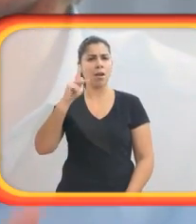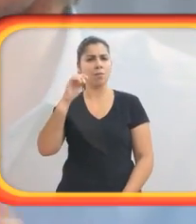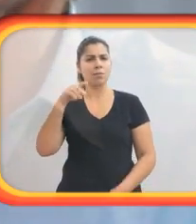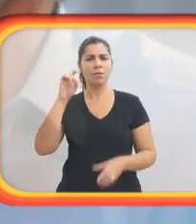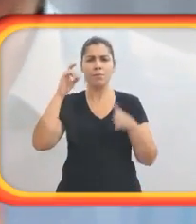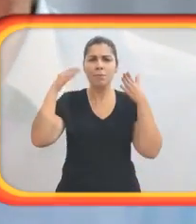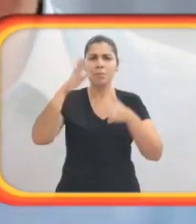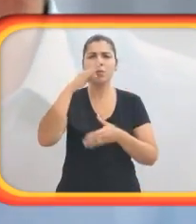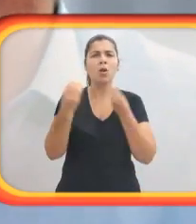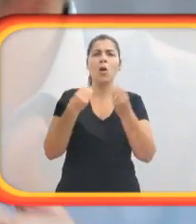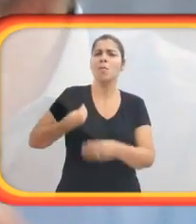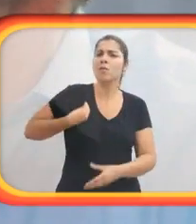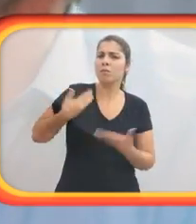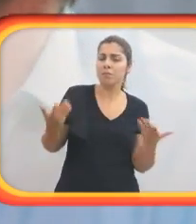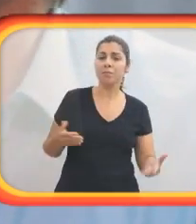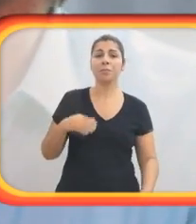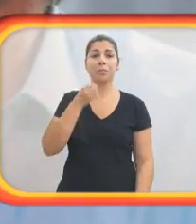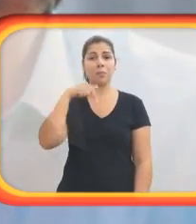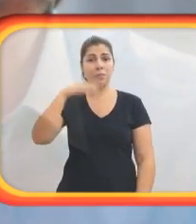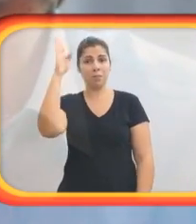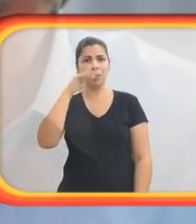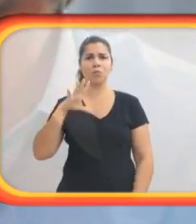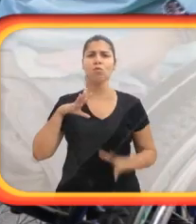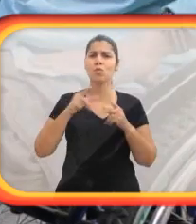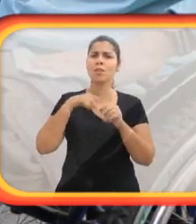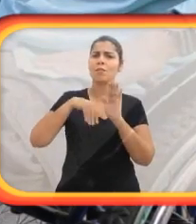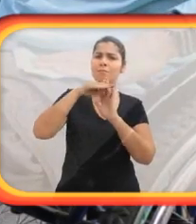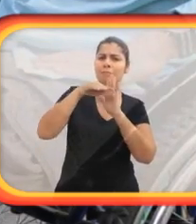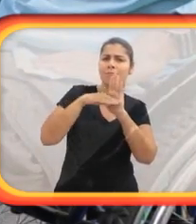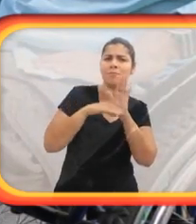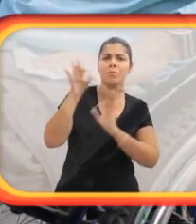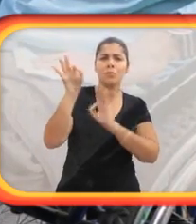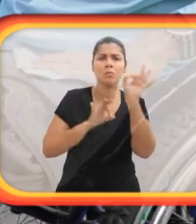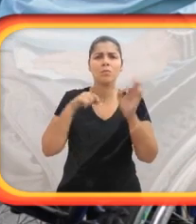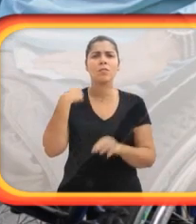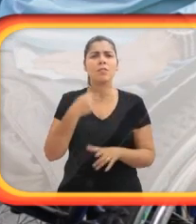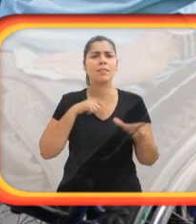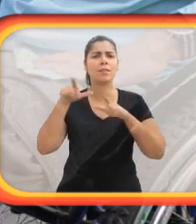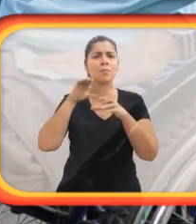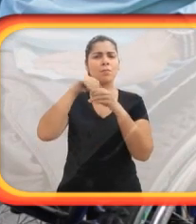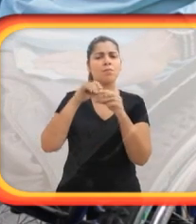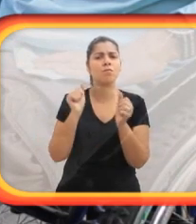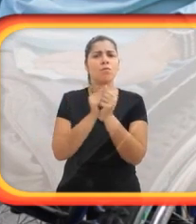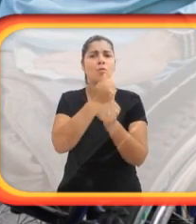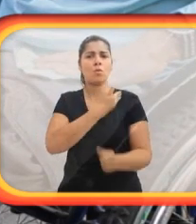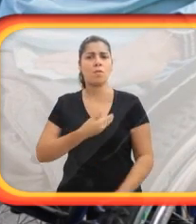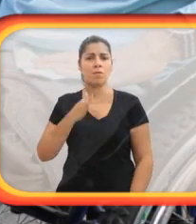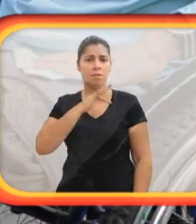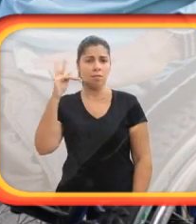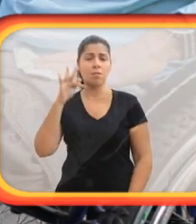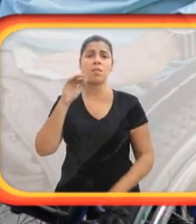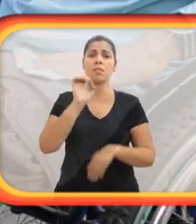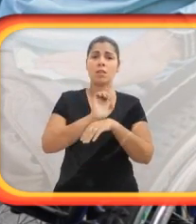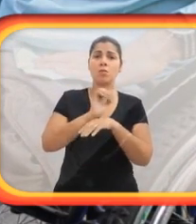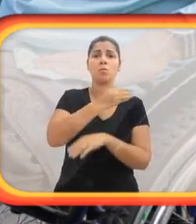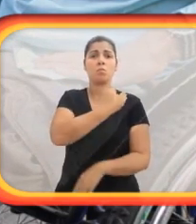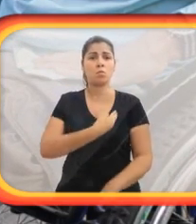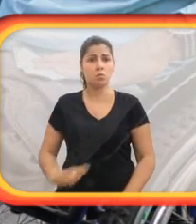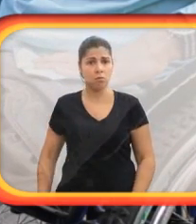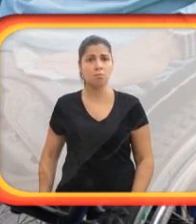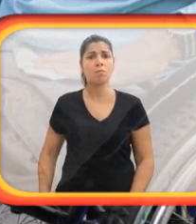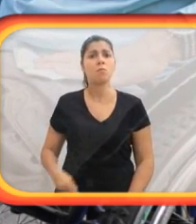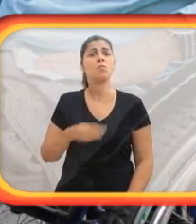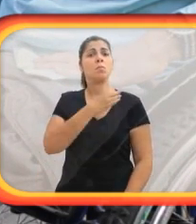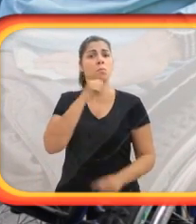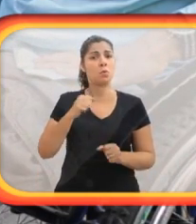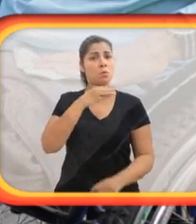atuação do ONU Habitat especificamente para o Brasil? Bom, no Brasil, em todos os nossos programas e projetos, a gente trabalha